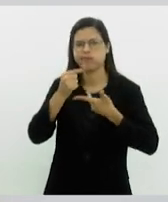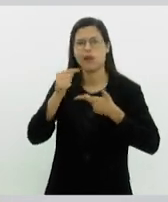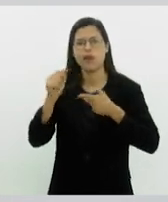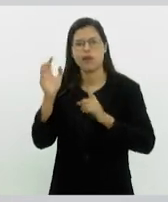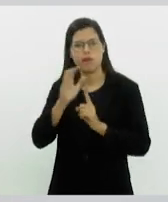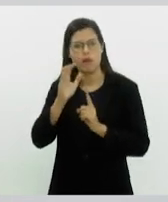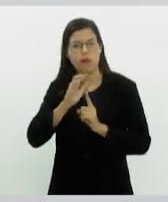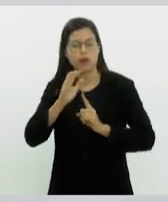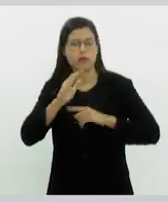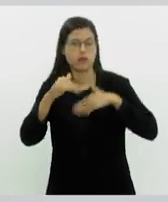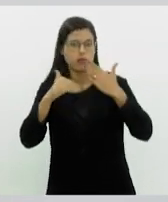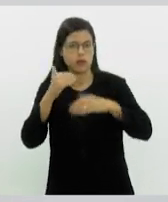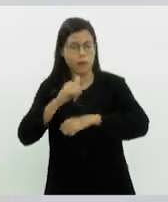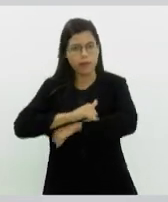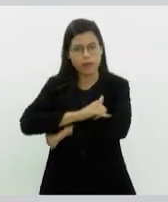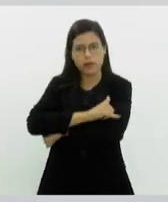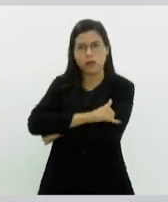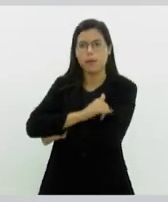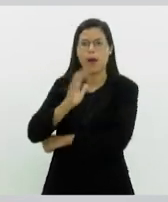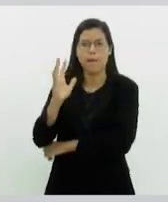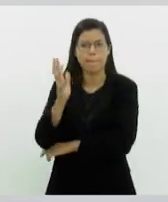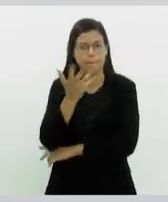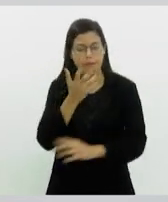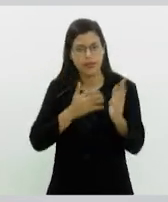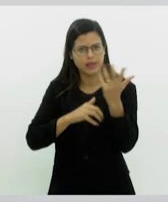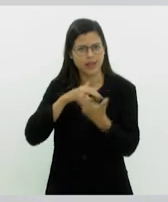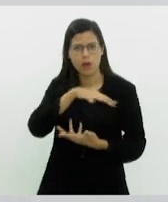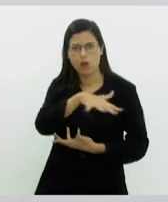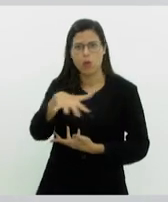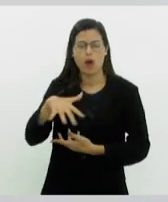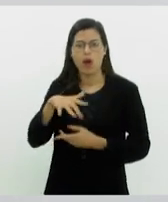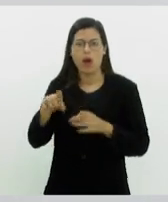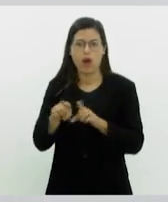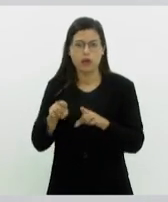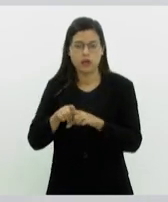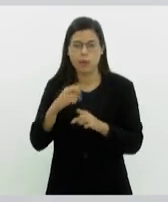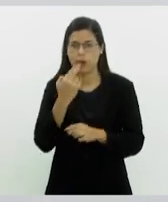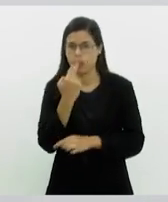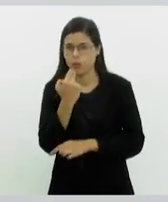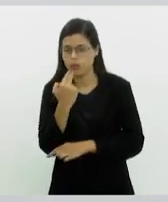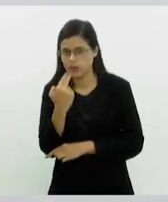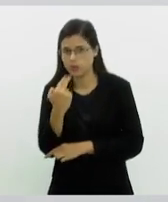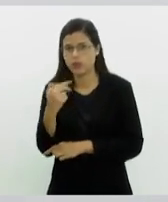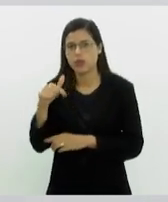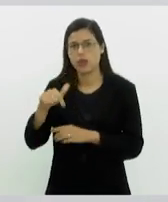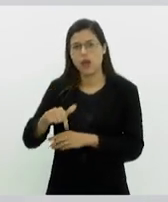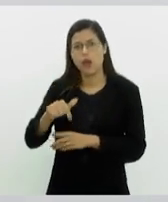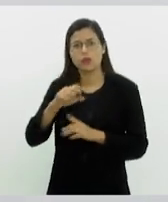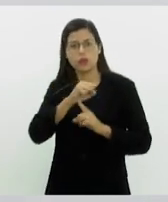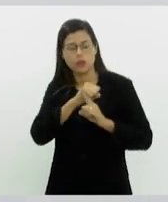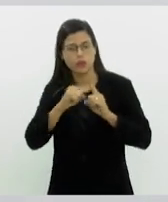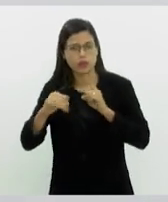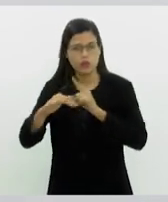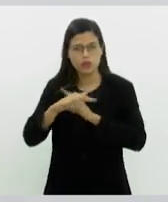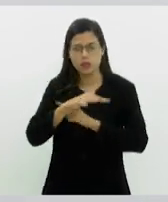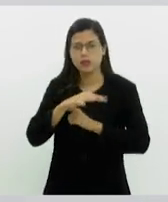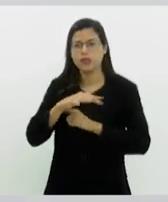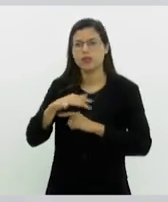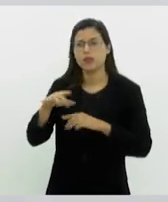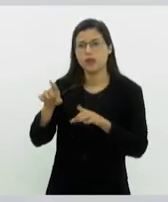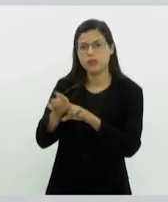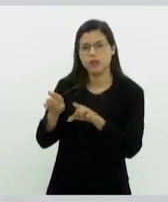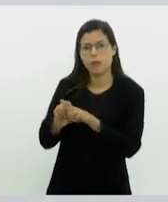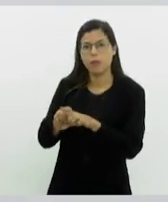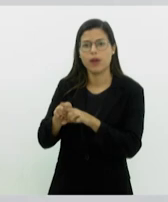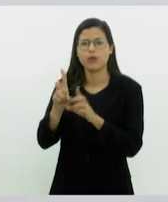obesidade. Os fatores ambientais, fatores nutricionais, fatores psicossociais, fatores relacionados ao sono, os